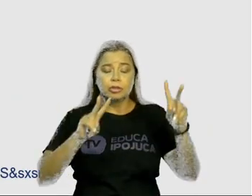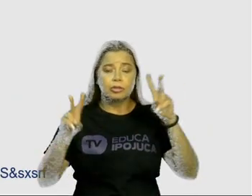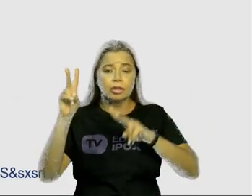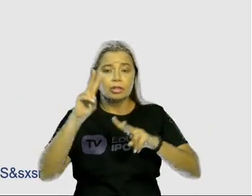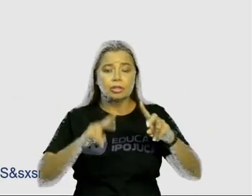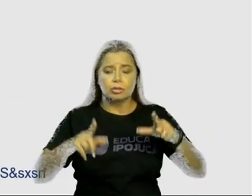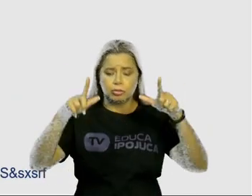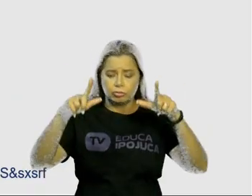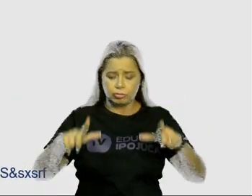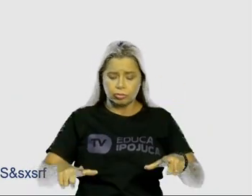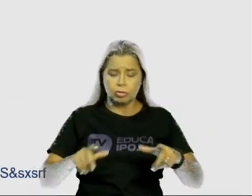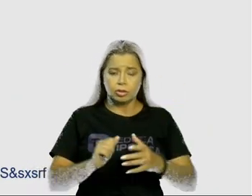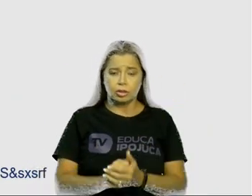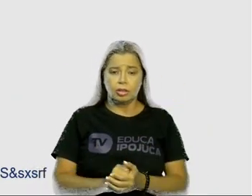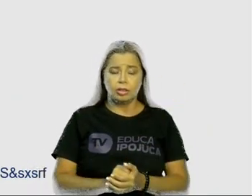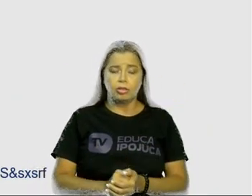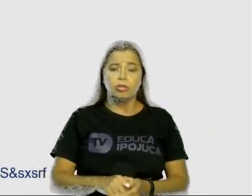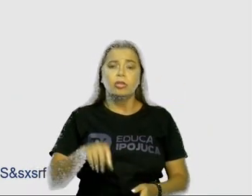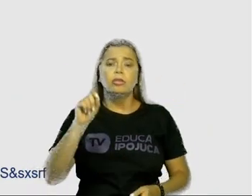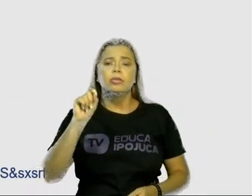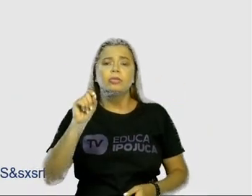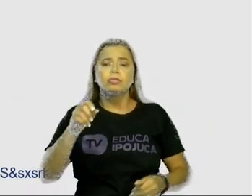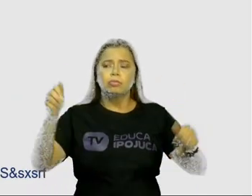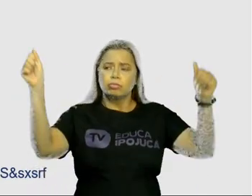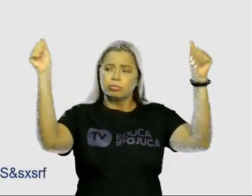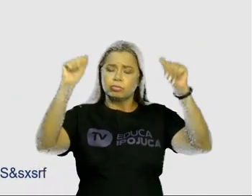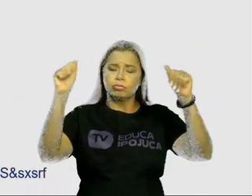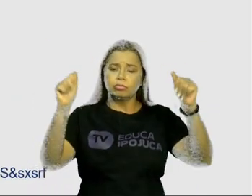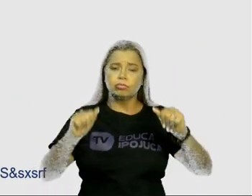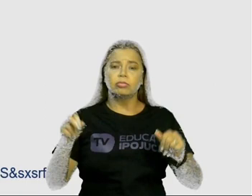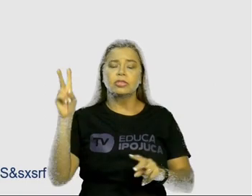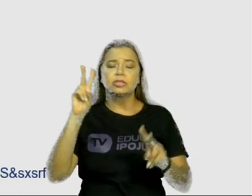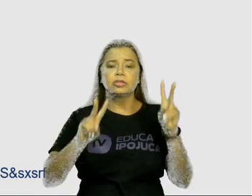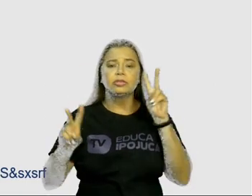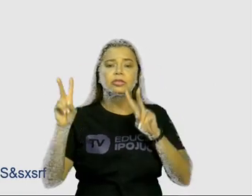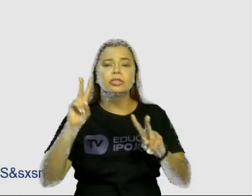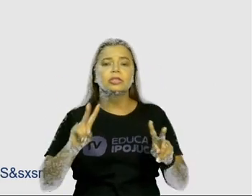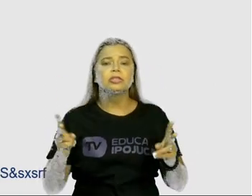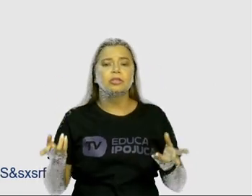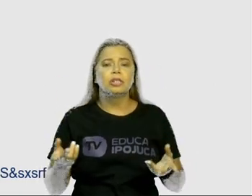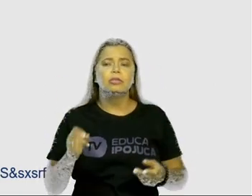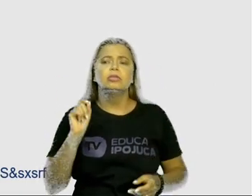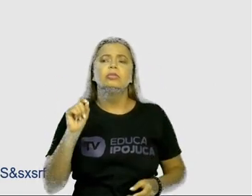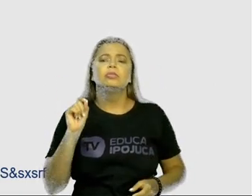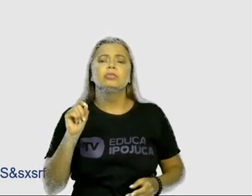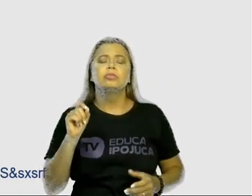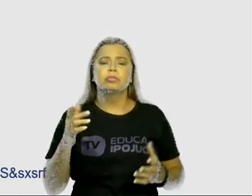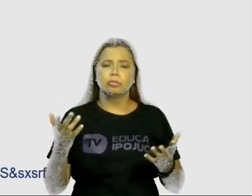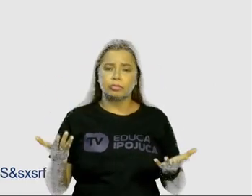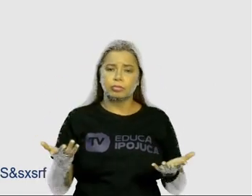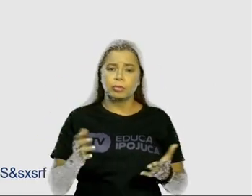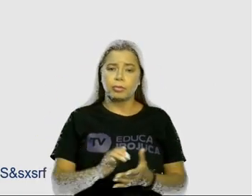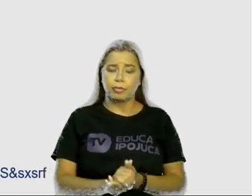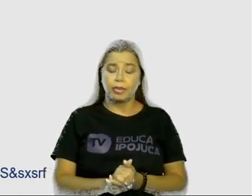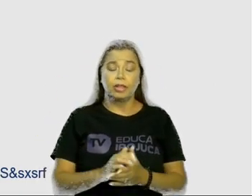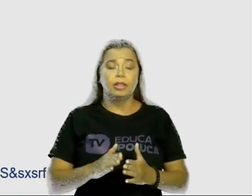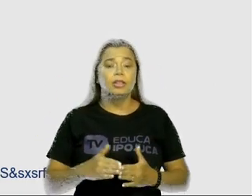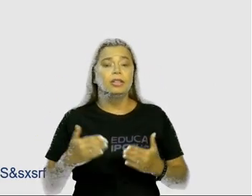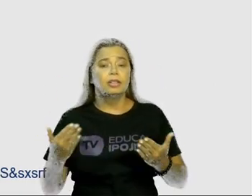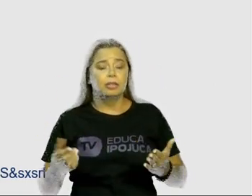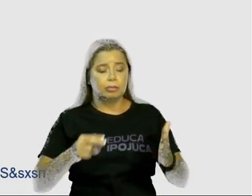O que são artes visuais, professora? Consideram-se artes visuais, pintura,